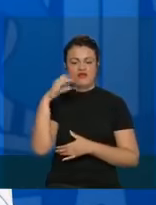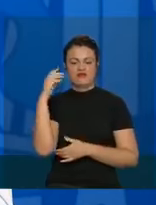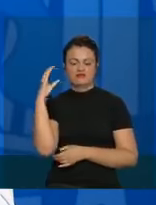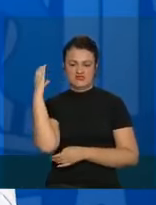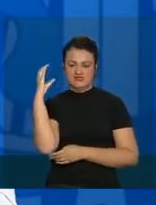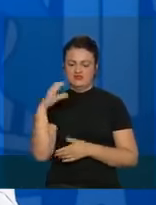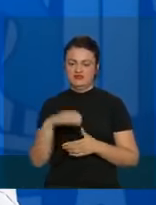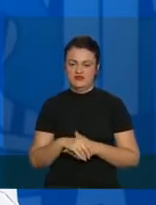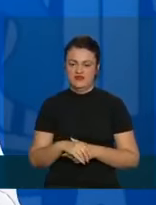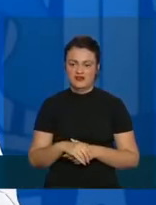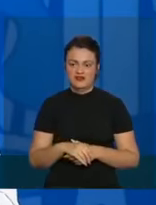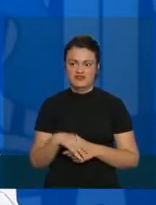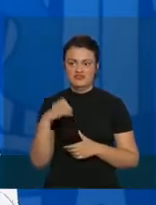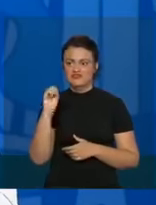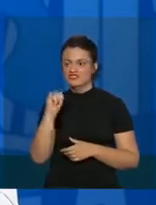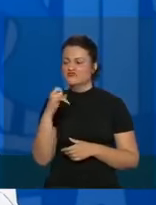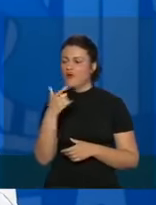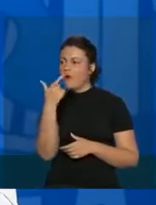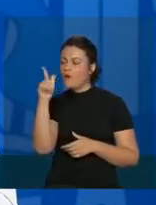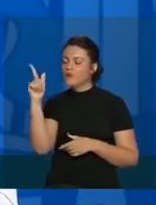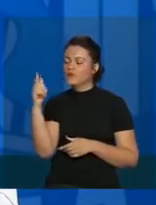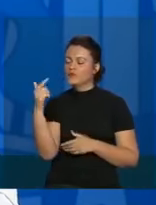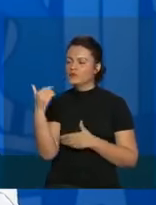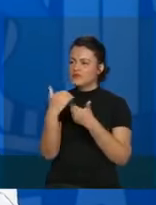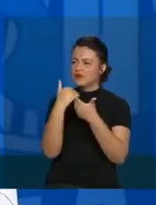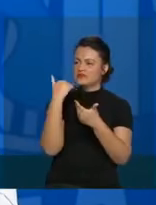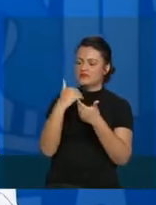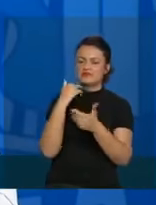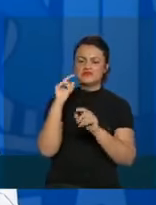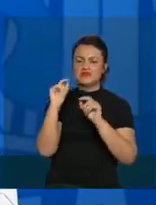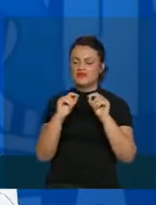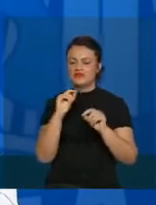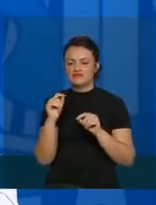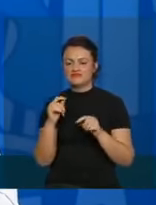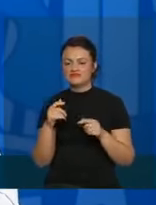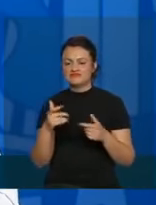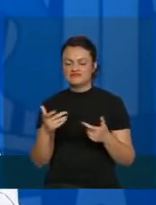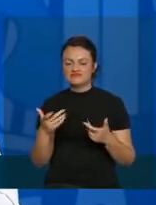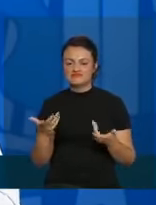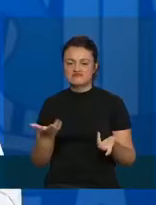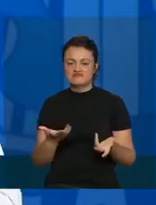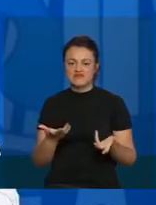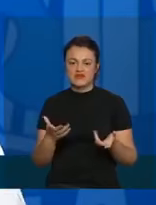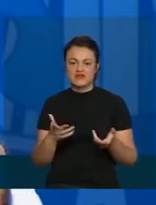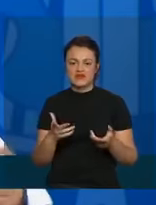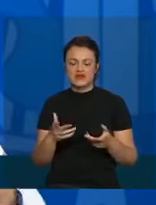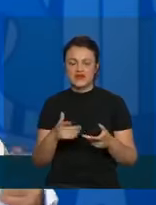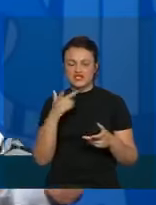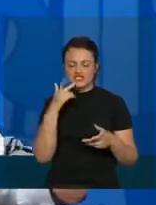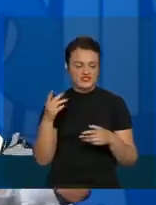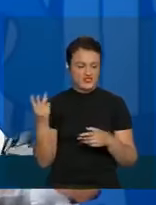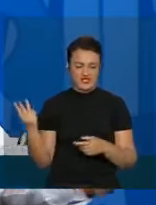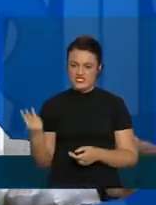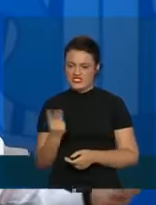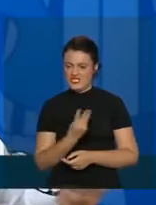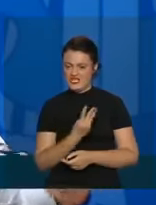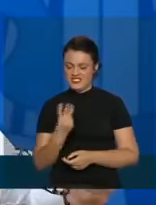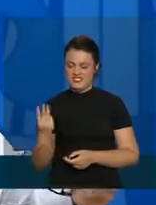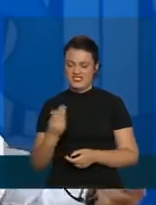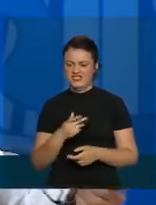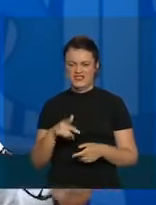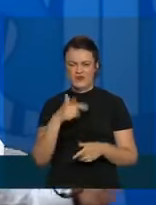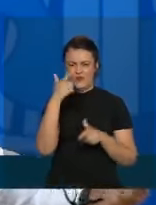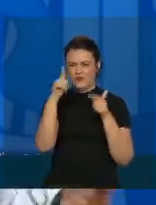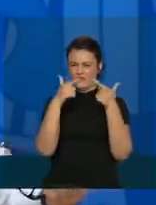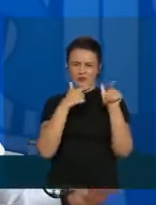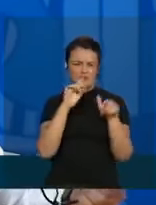tivermos uma outra bússola para tomada de decisões, normalmente, gente, entre esse trio aqui e mais os centenas